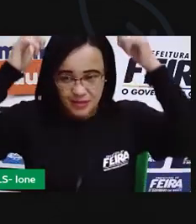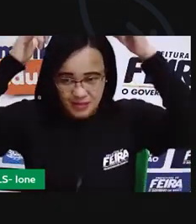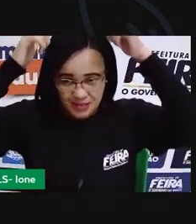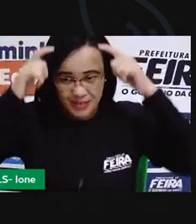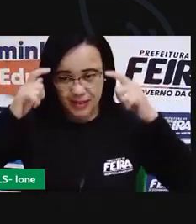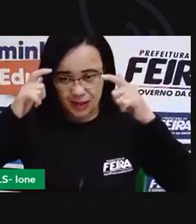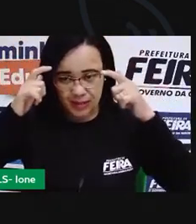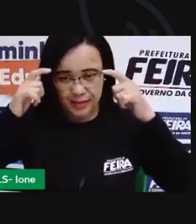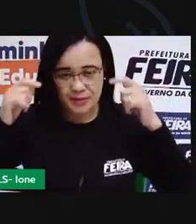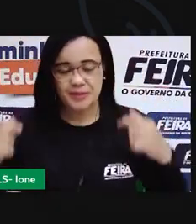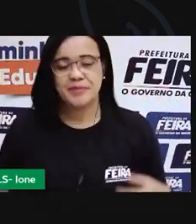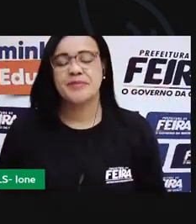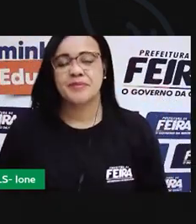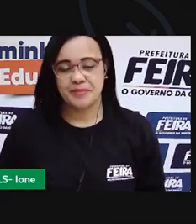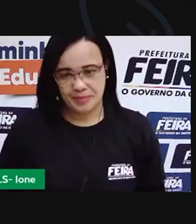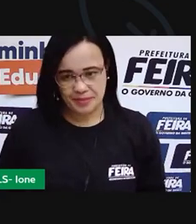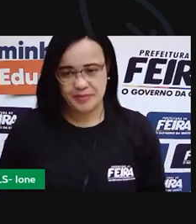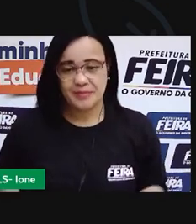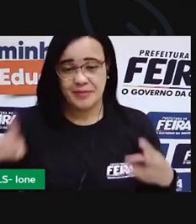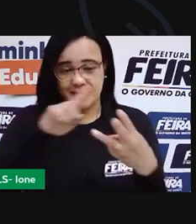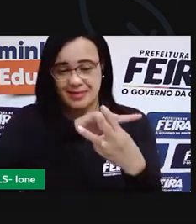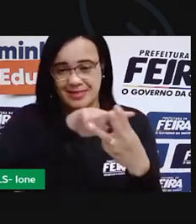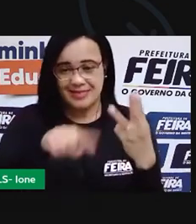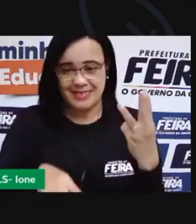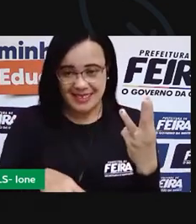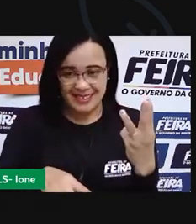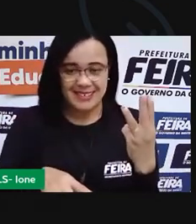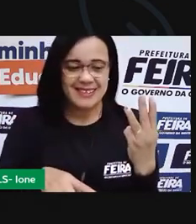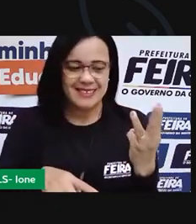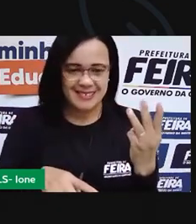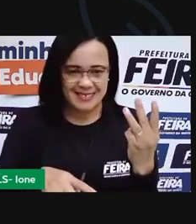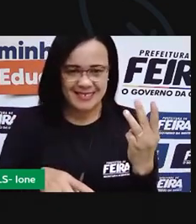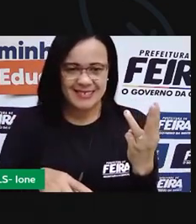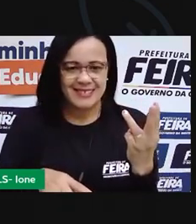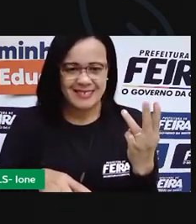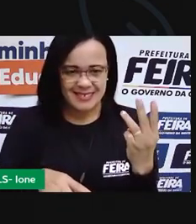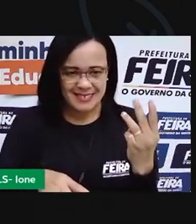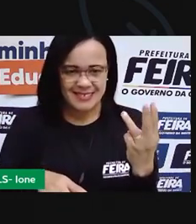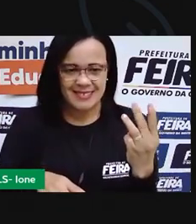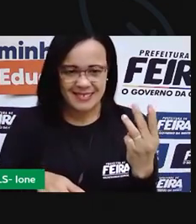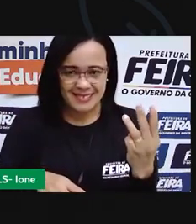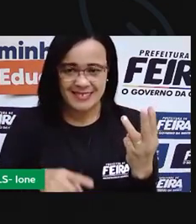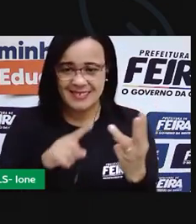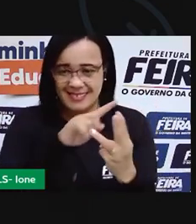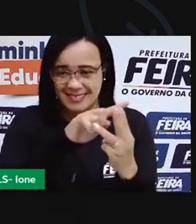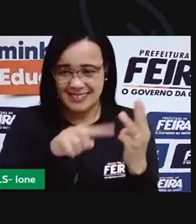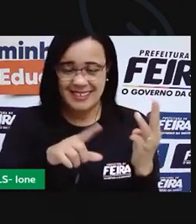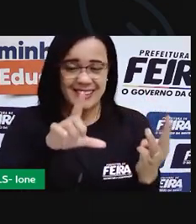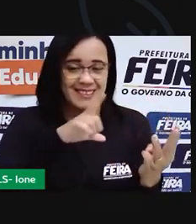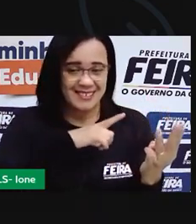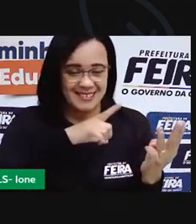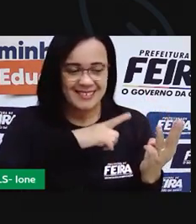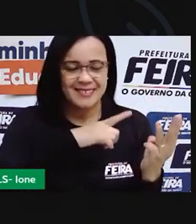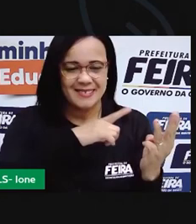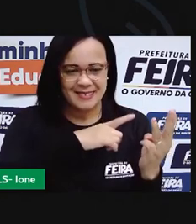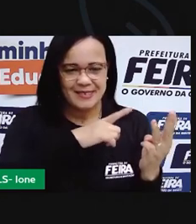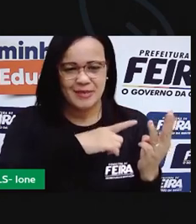chapéu o chapéu de uma duas três pontas